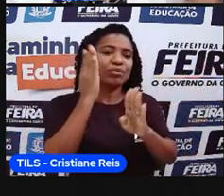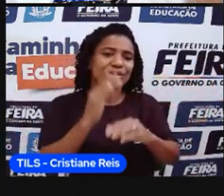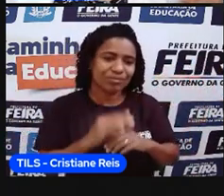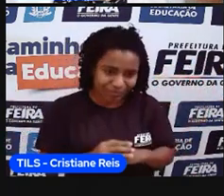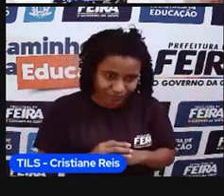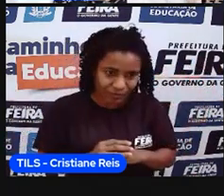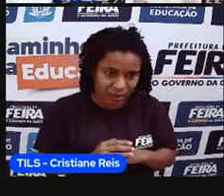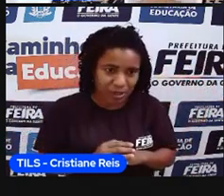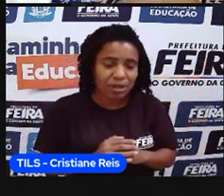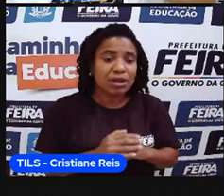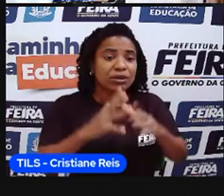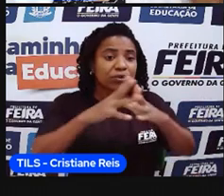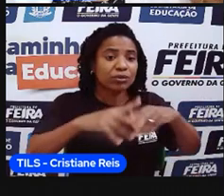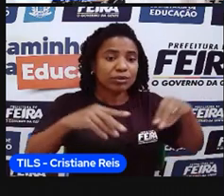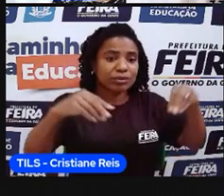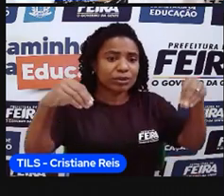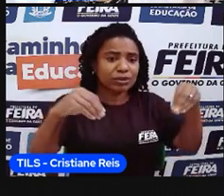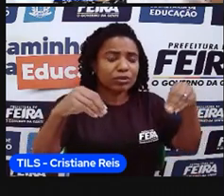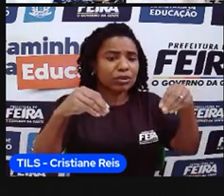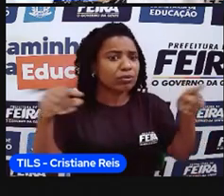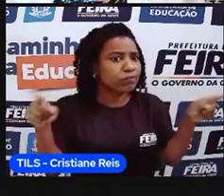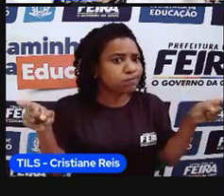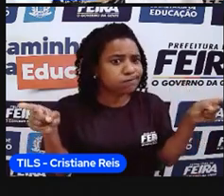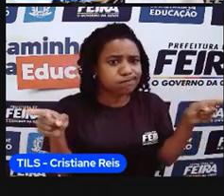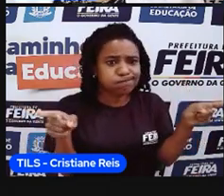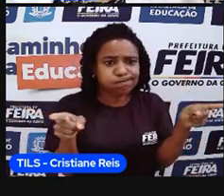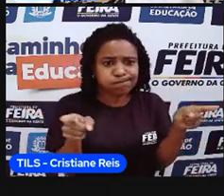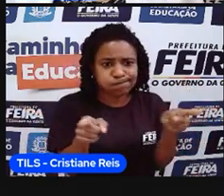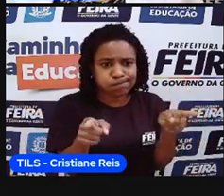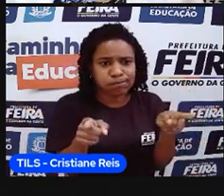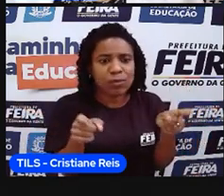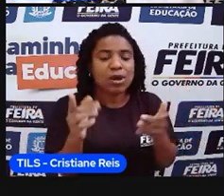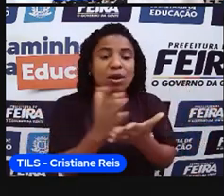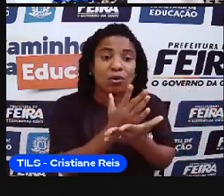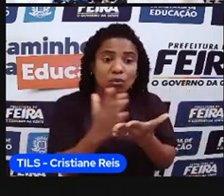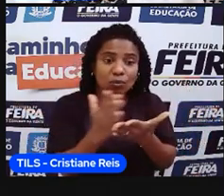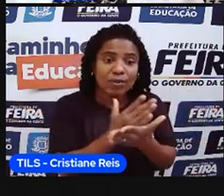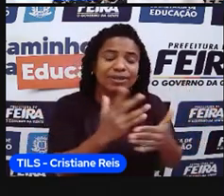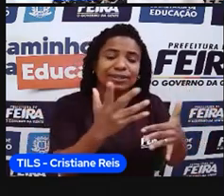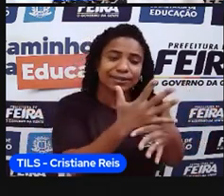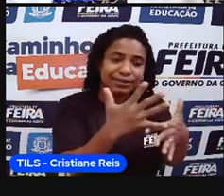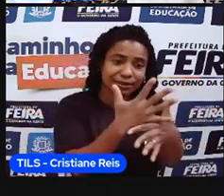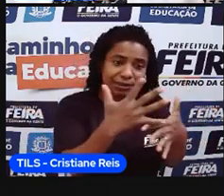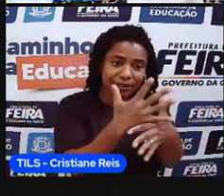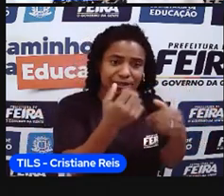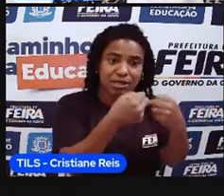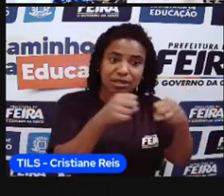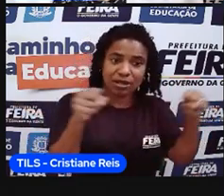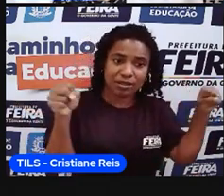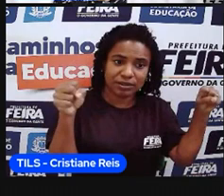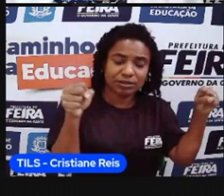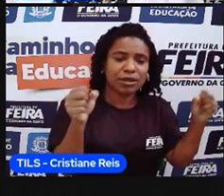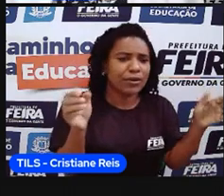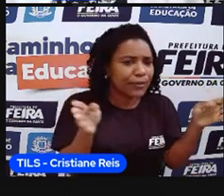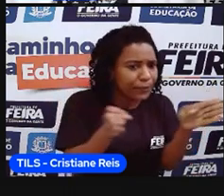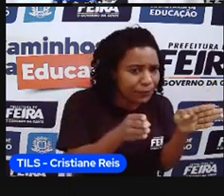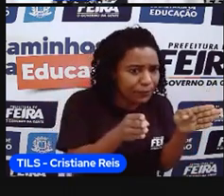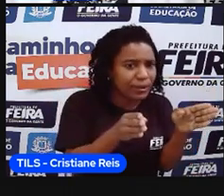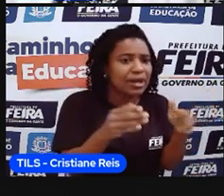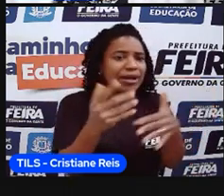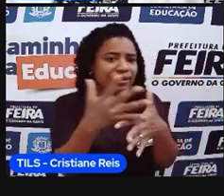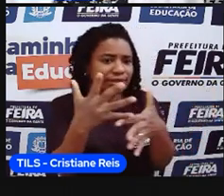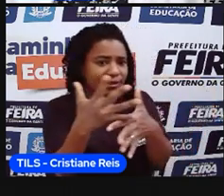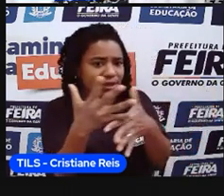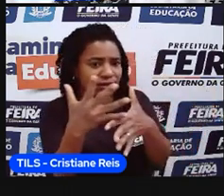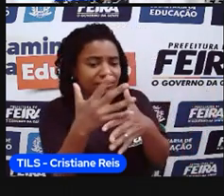houveram também, né? Mudança nos seus limites, nas suas delimitações, né? Entre, né, uma cidade e outra. Aí,